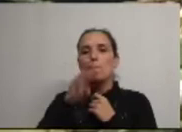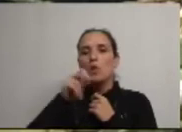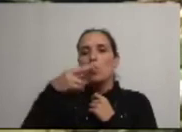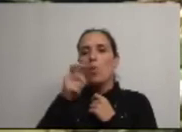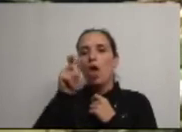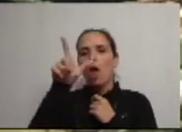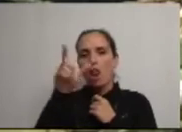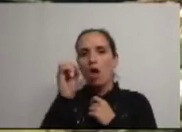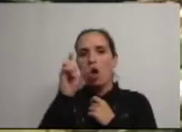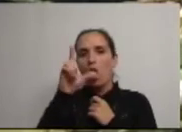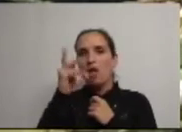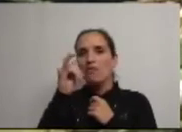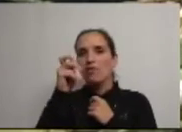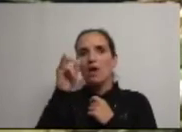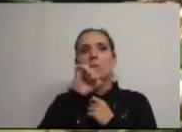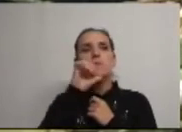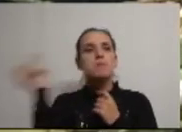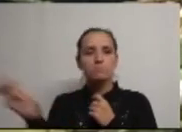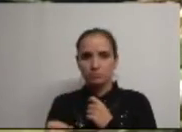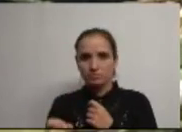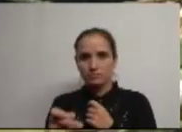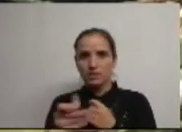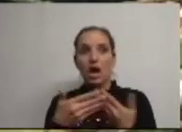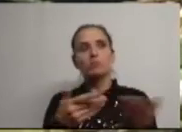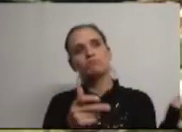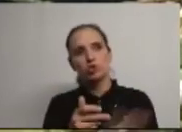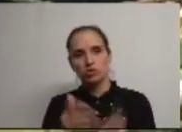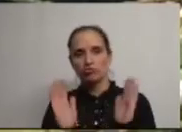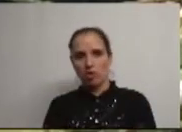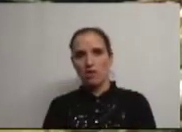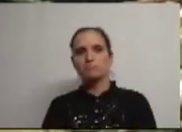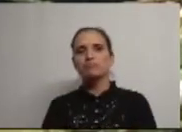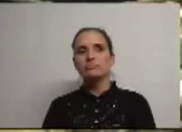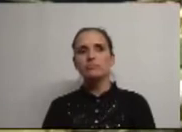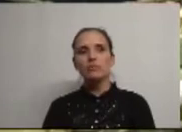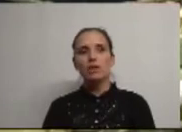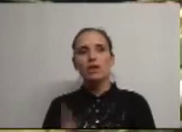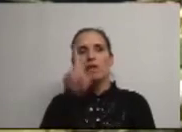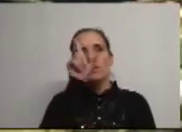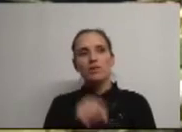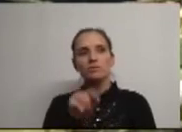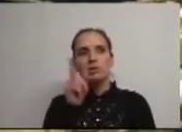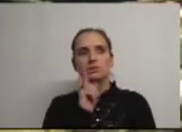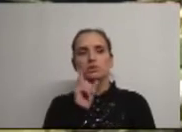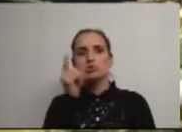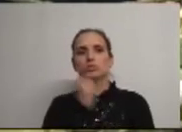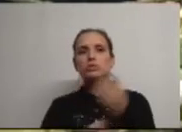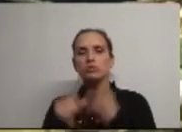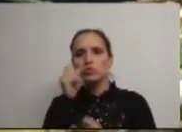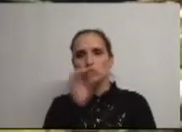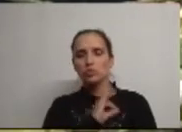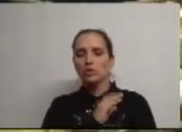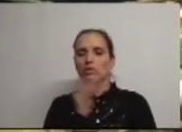que ainda não está presente, acabou de chegar, e também a substituição do Sr.